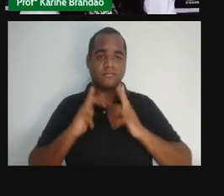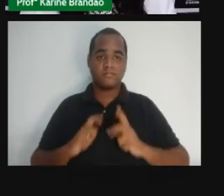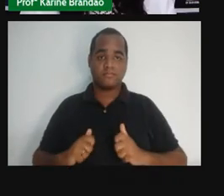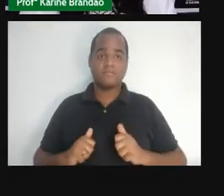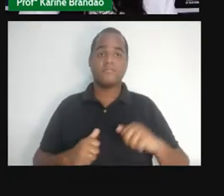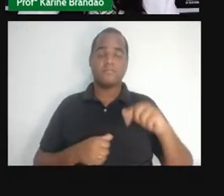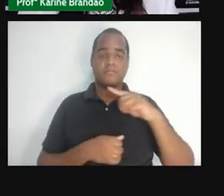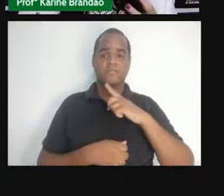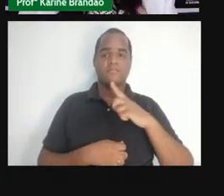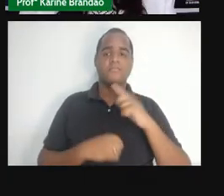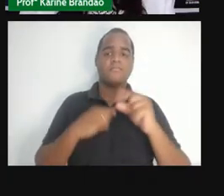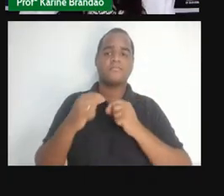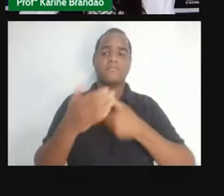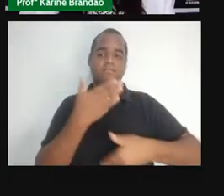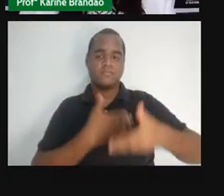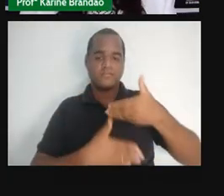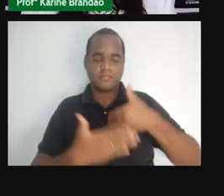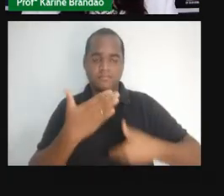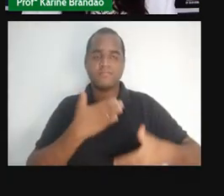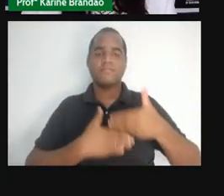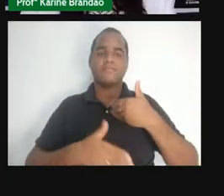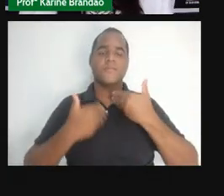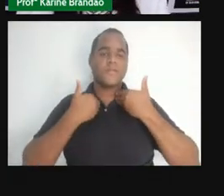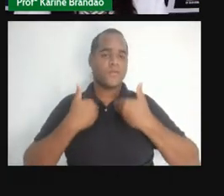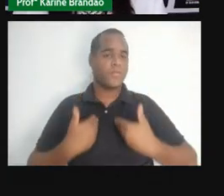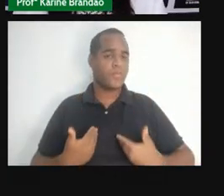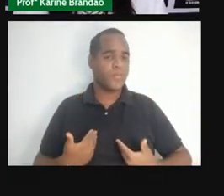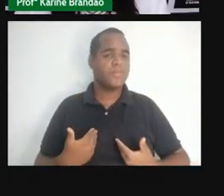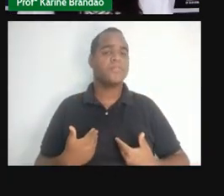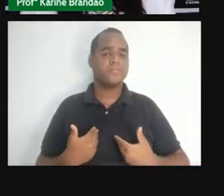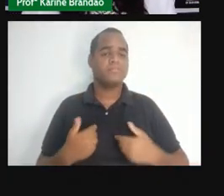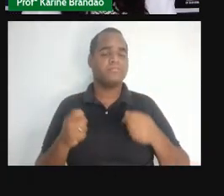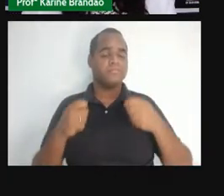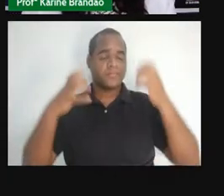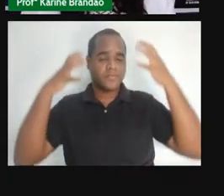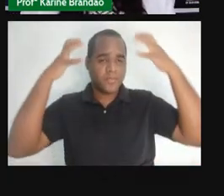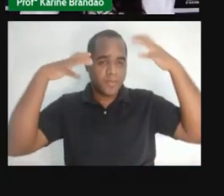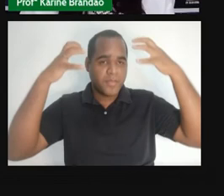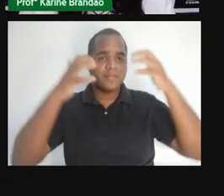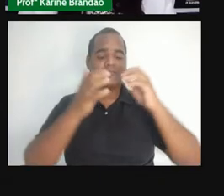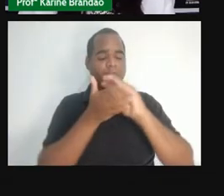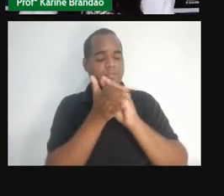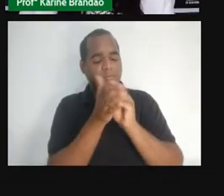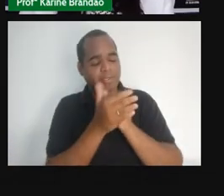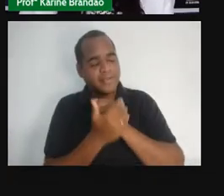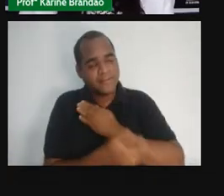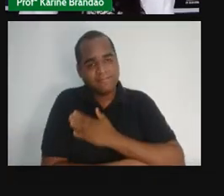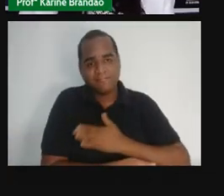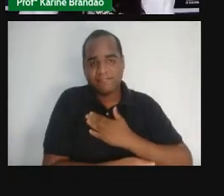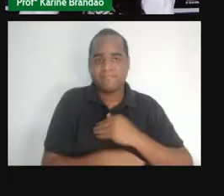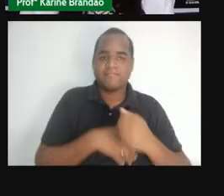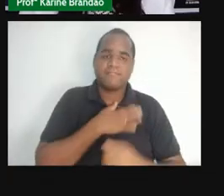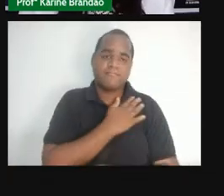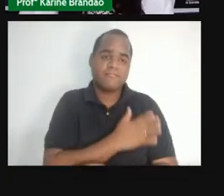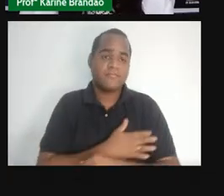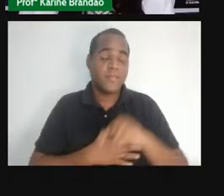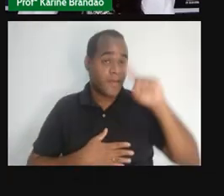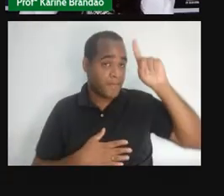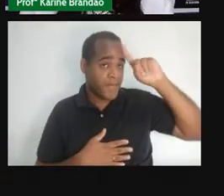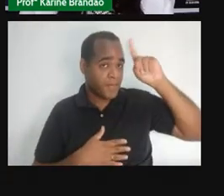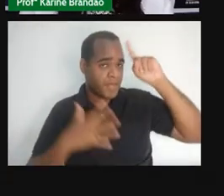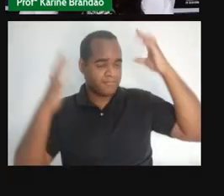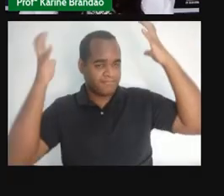pessoas, né, elas têm o quê? Hábitos de higiene adequados, né? O cuidado com o seu